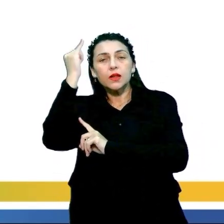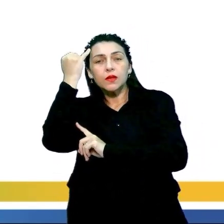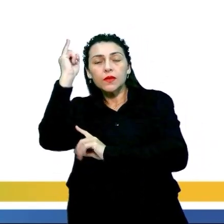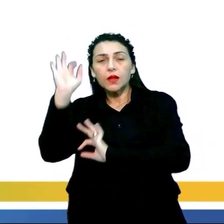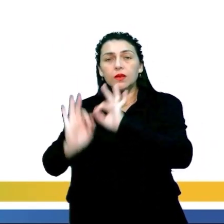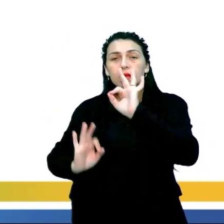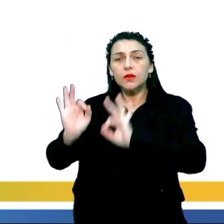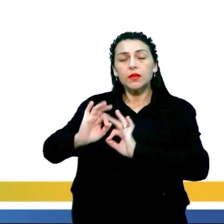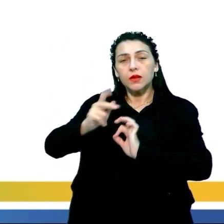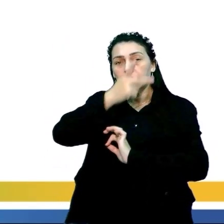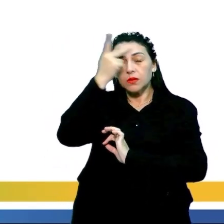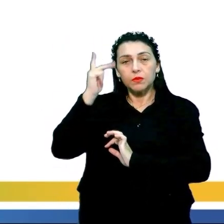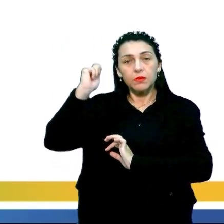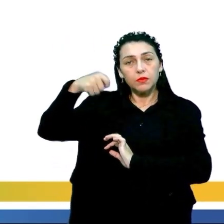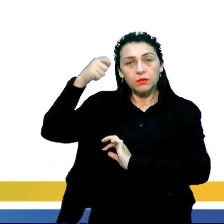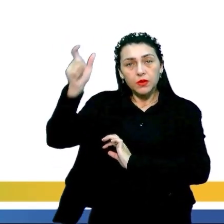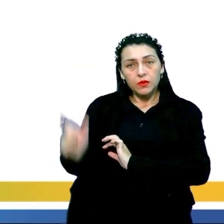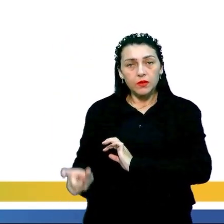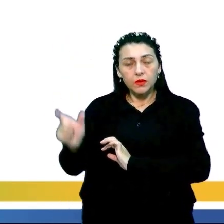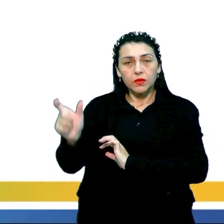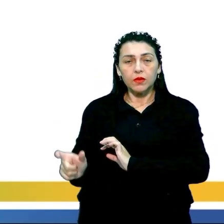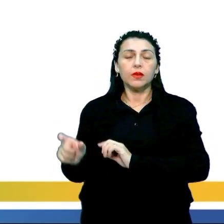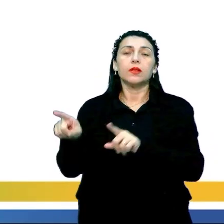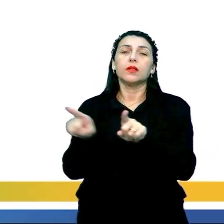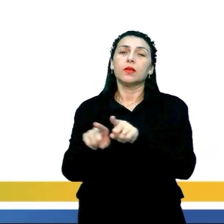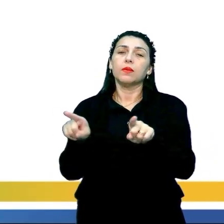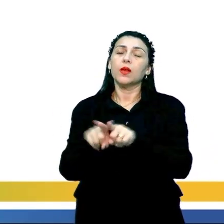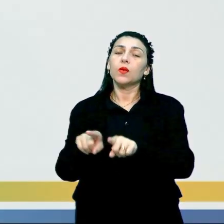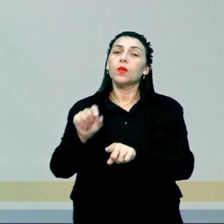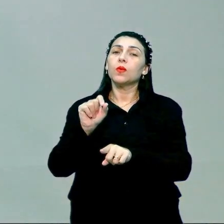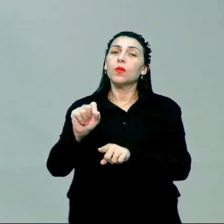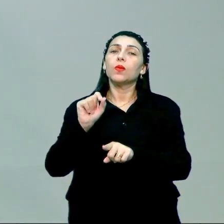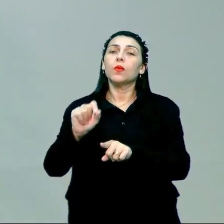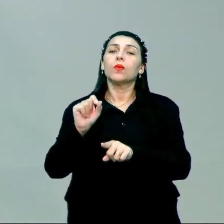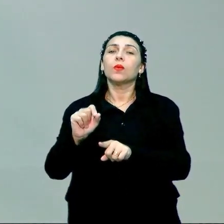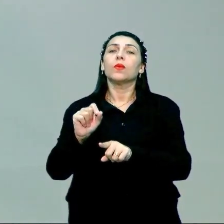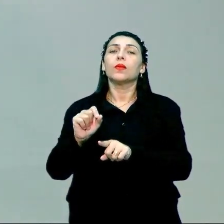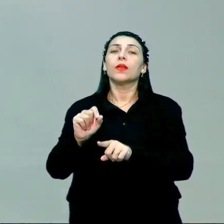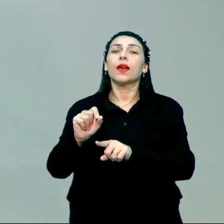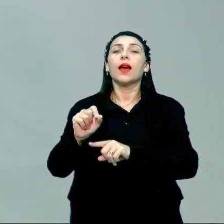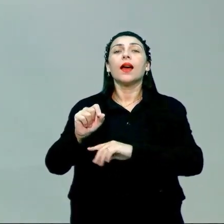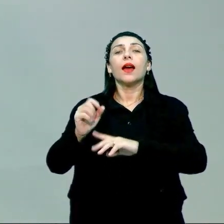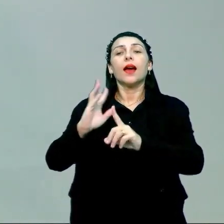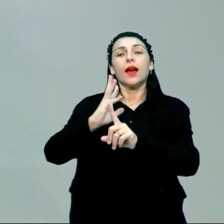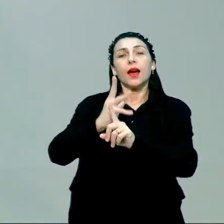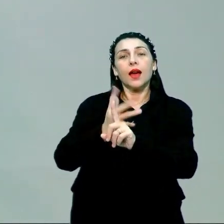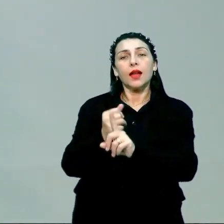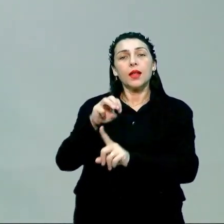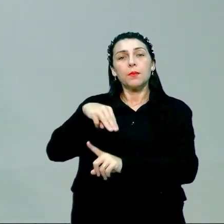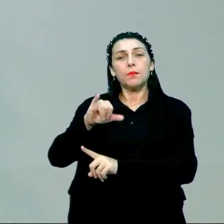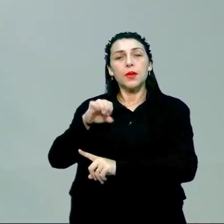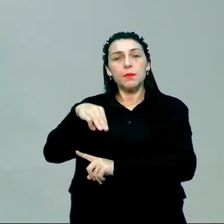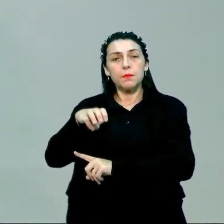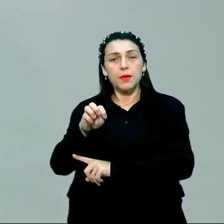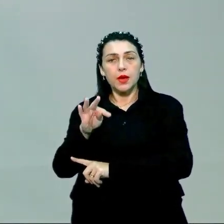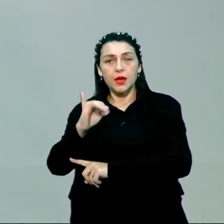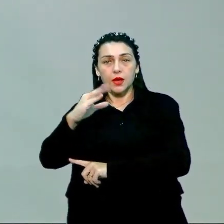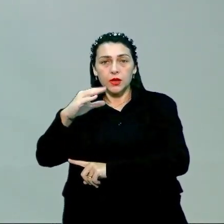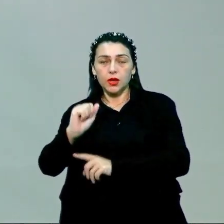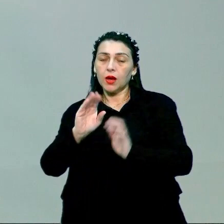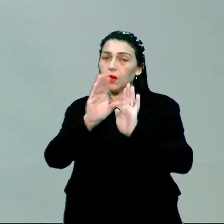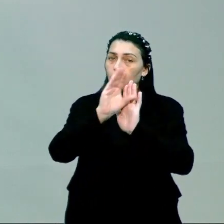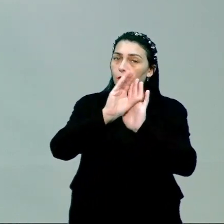dos artistas em oposição ao que seria a arte mimética. A arte mimética, vale lembrar, um